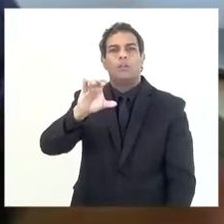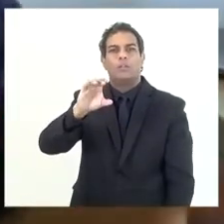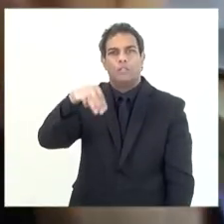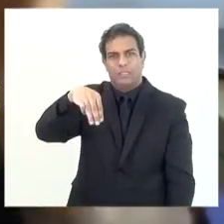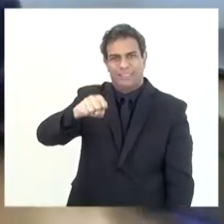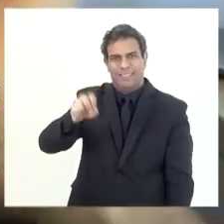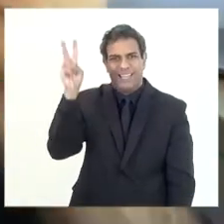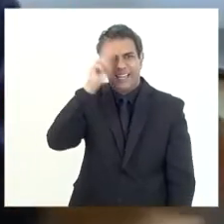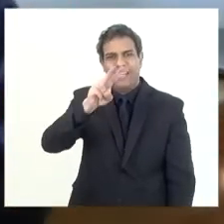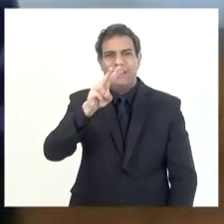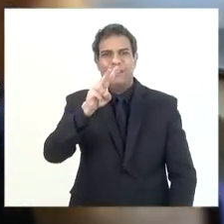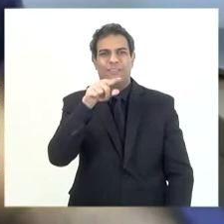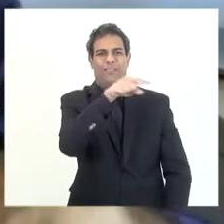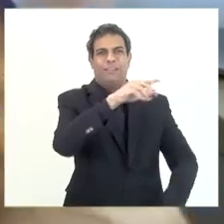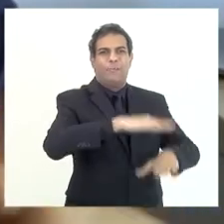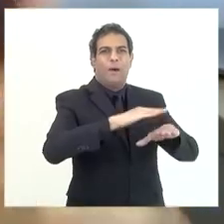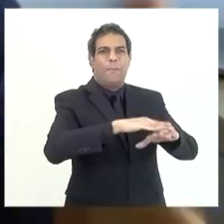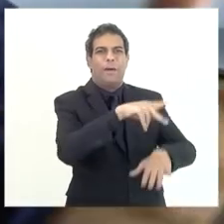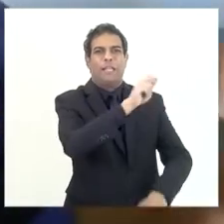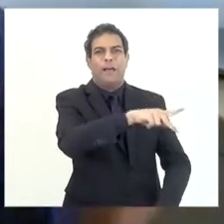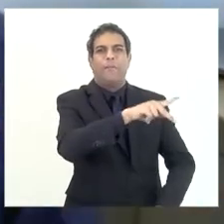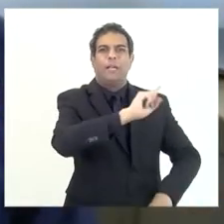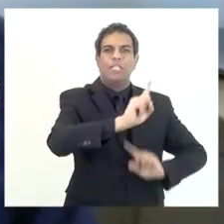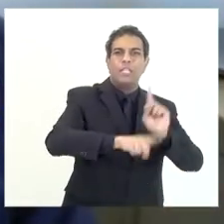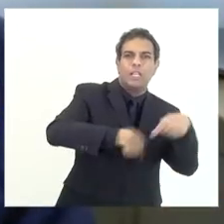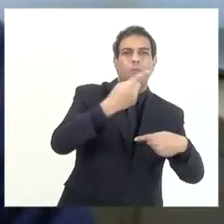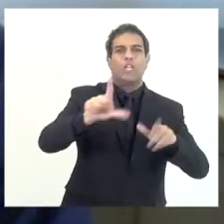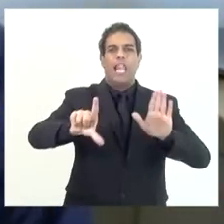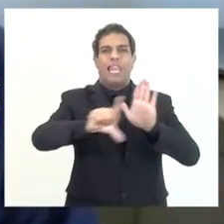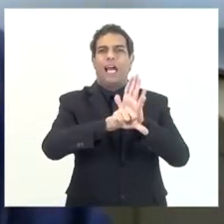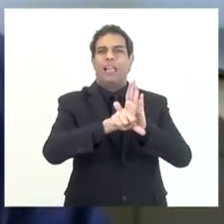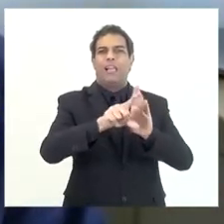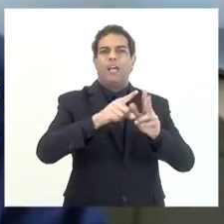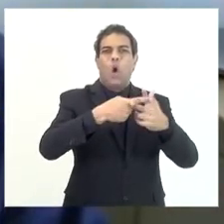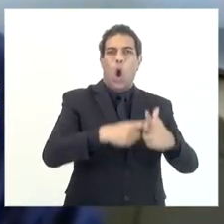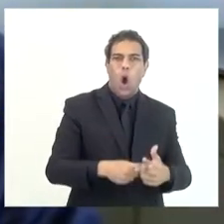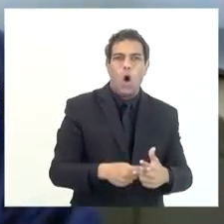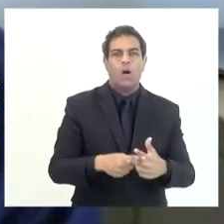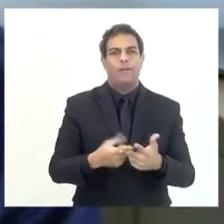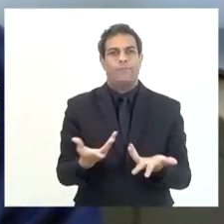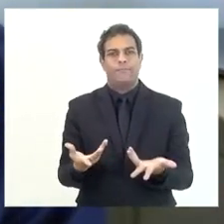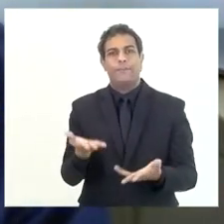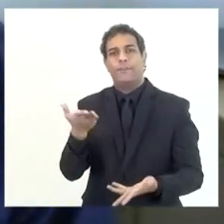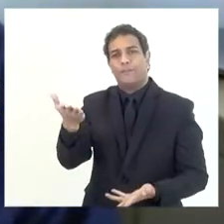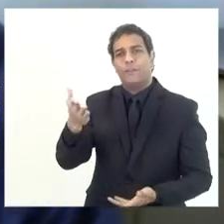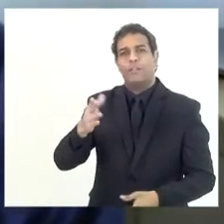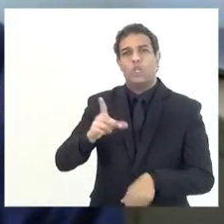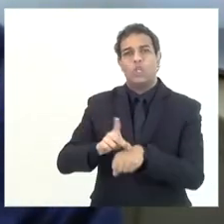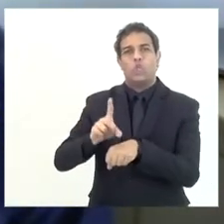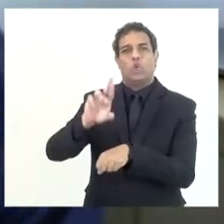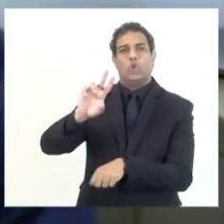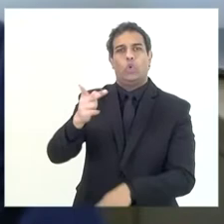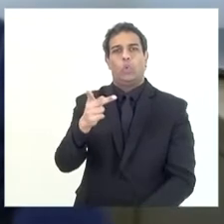antes do reperto SPED e antes do reperto industrialização. Por favor, doutor, continuando.